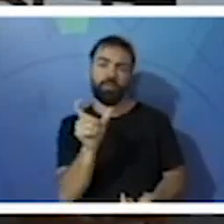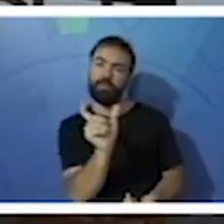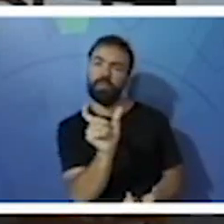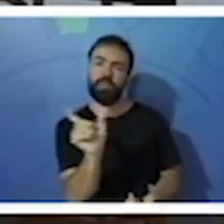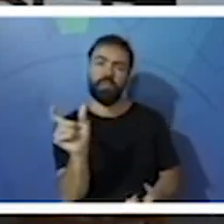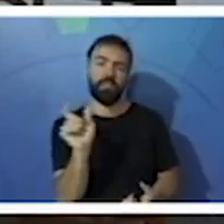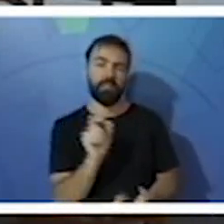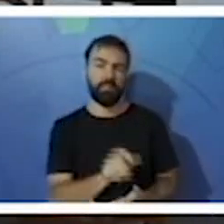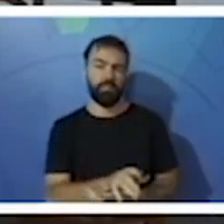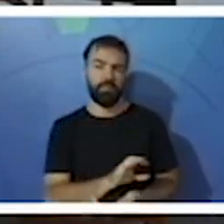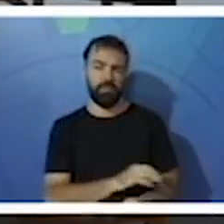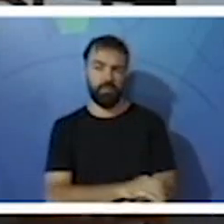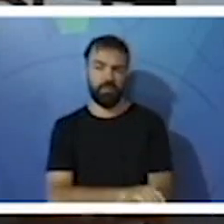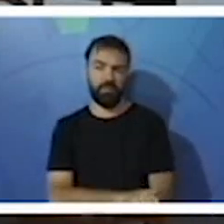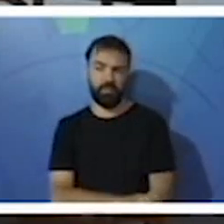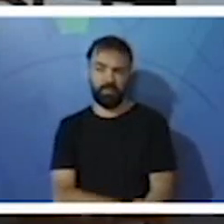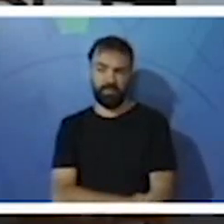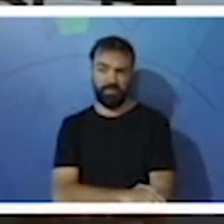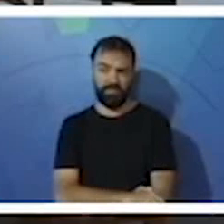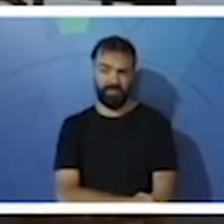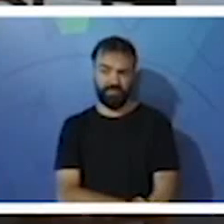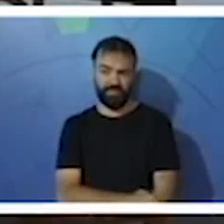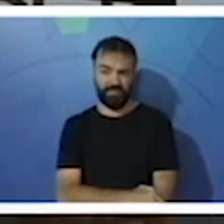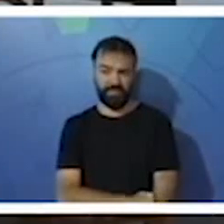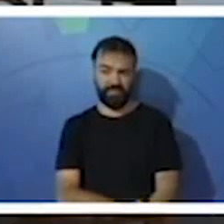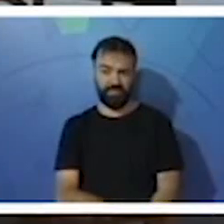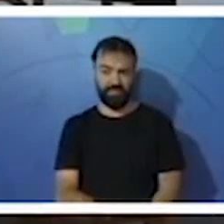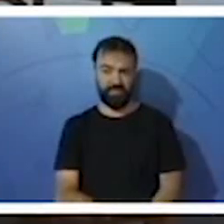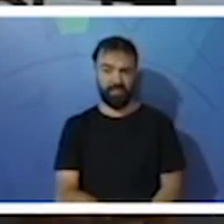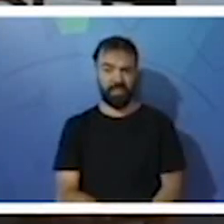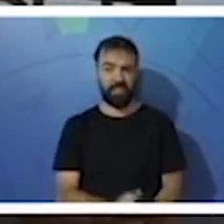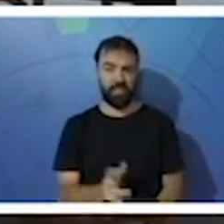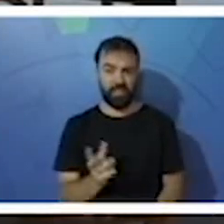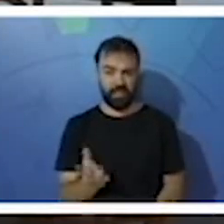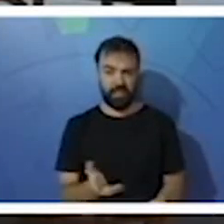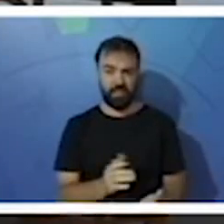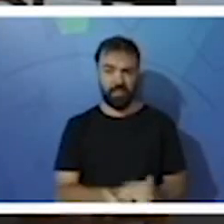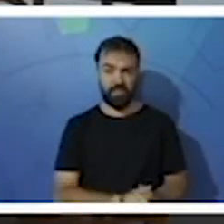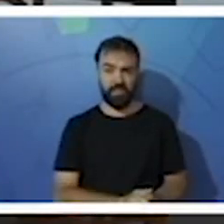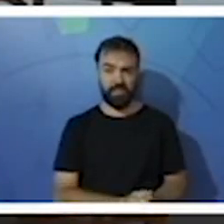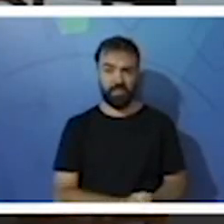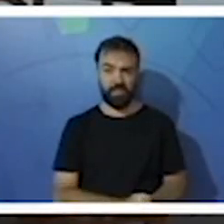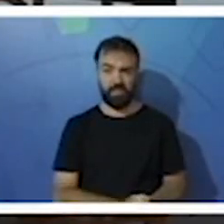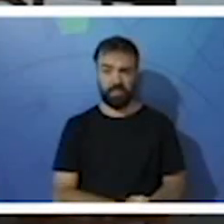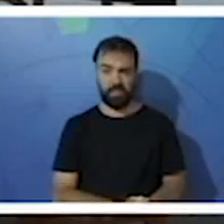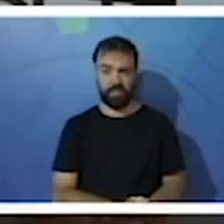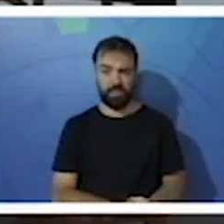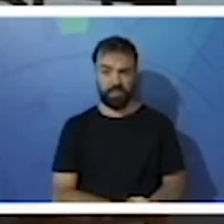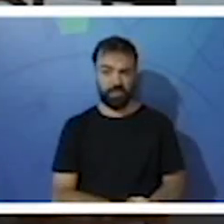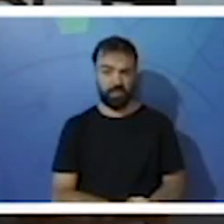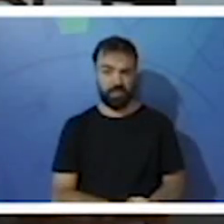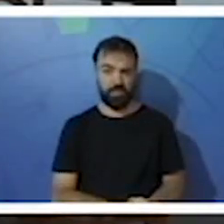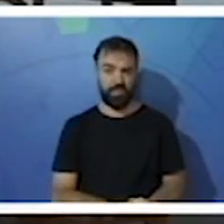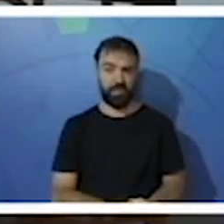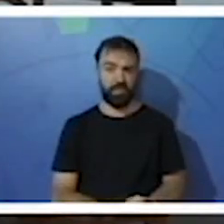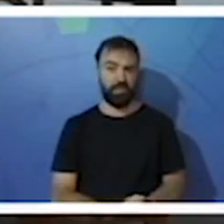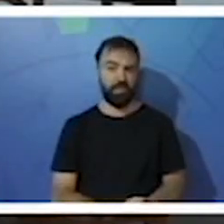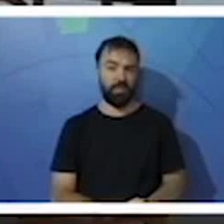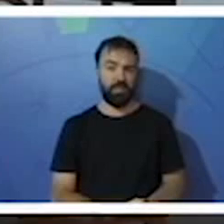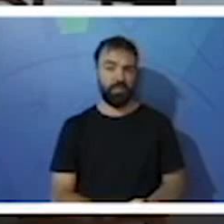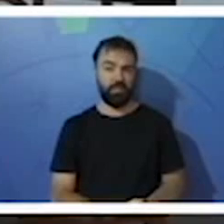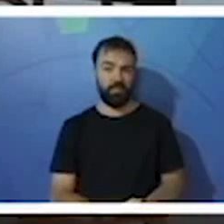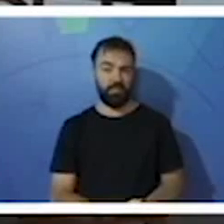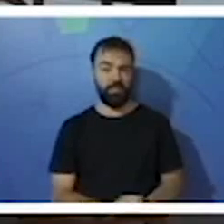discutimos na aula aqui, ok? Vai dar certo. Agora, vamos voltar lá para outra questão. Aqui,